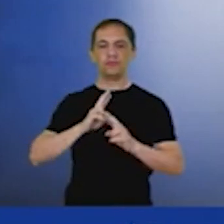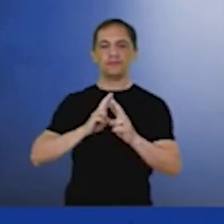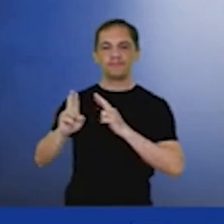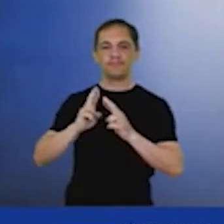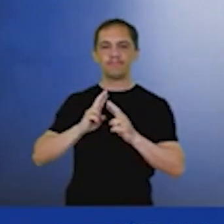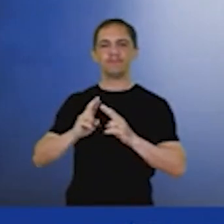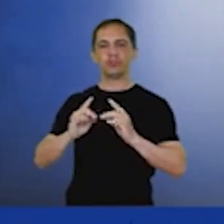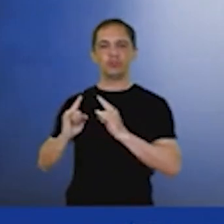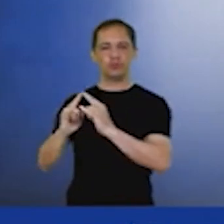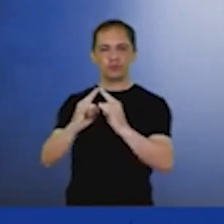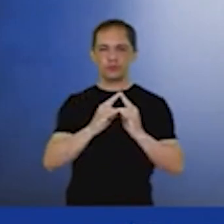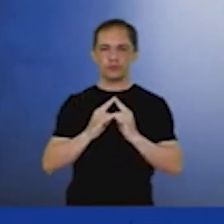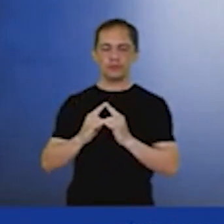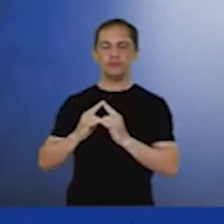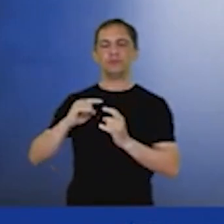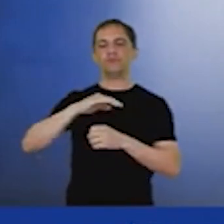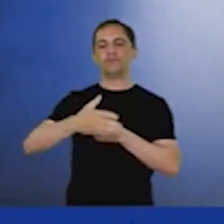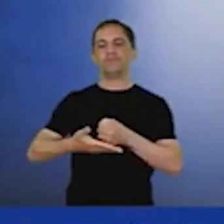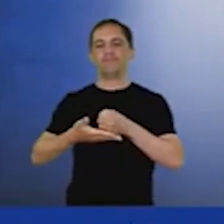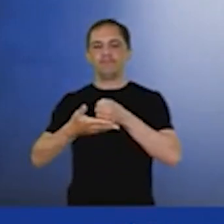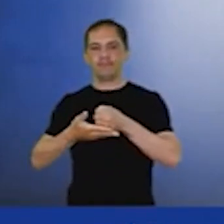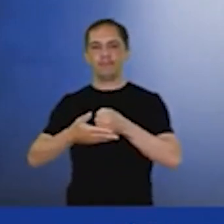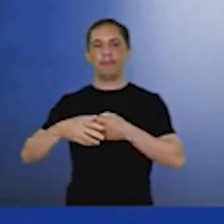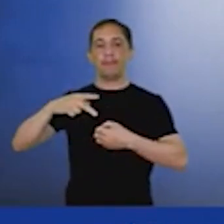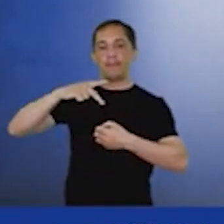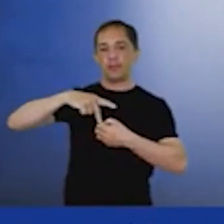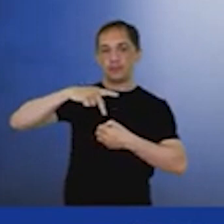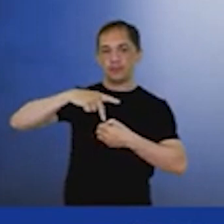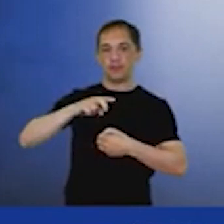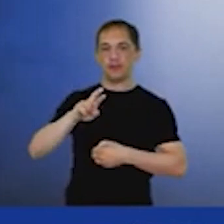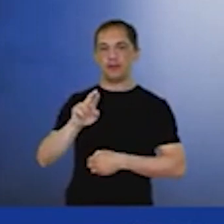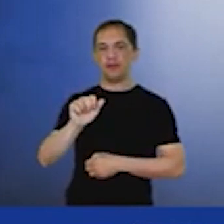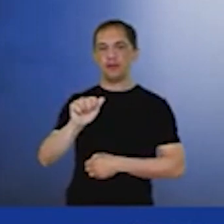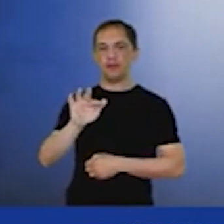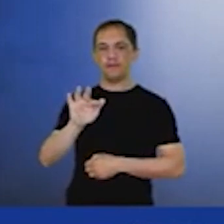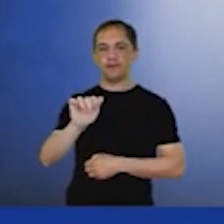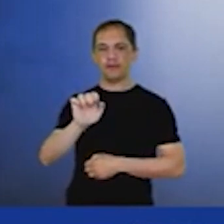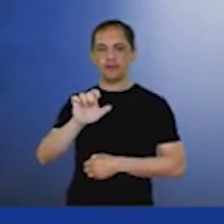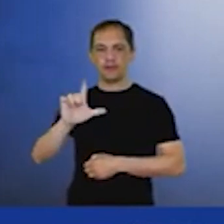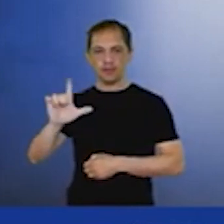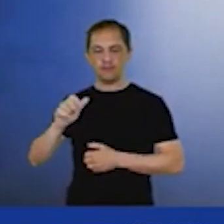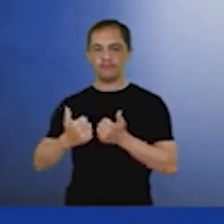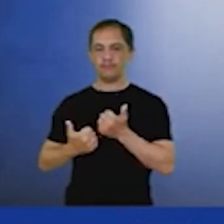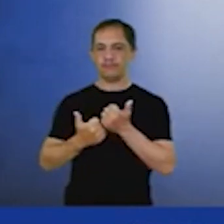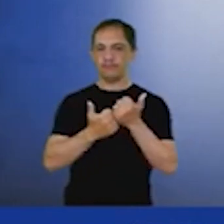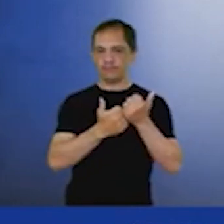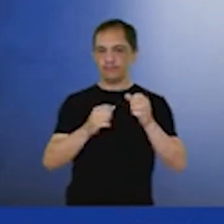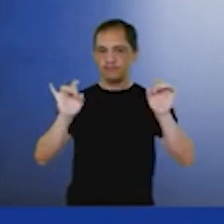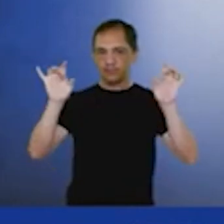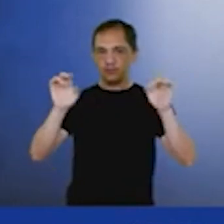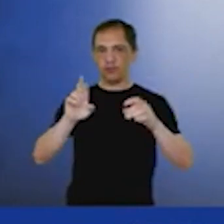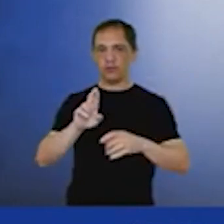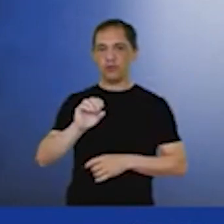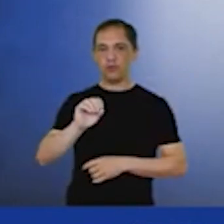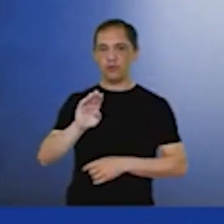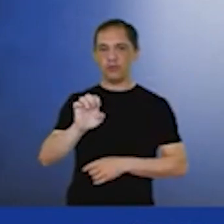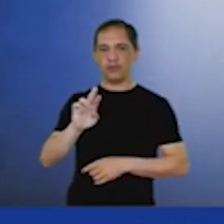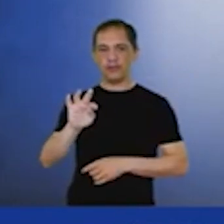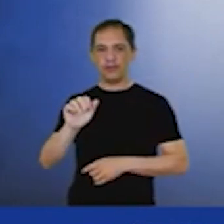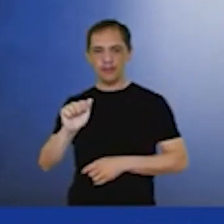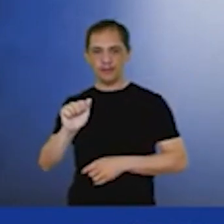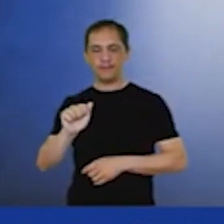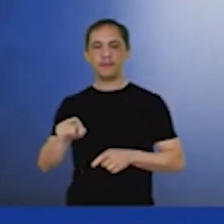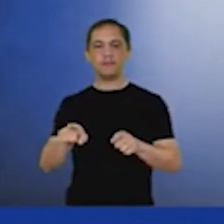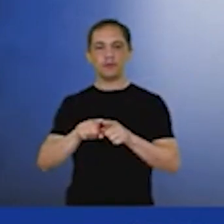institucional e sustentabilidade da Petrobras, Rafael Chaves, a assessora especial, Roberta Cox, a diretora